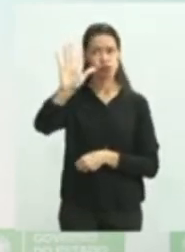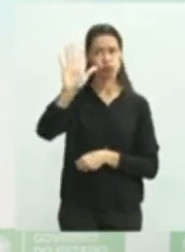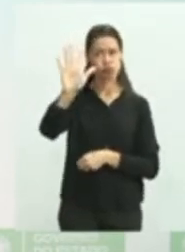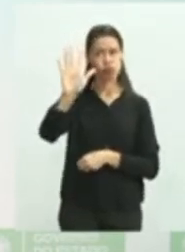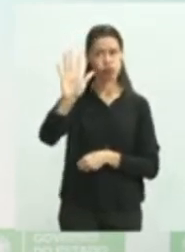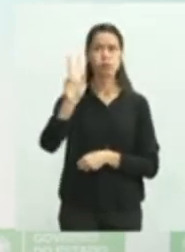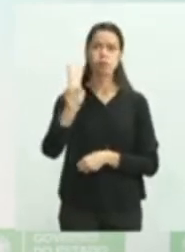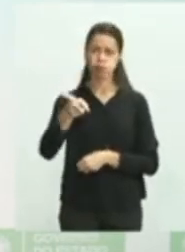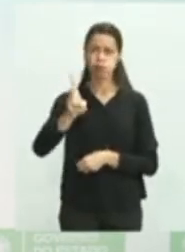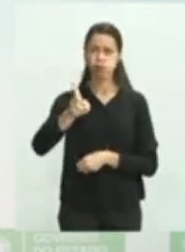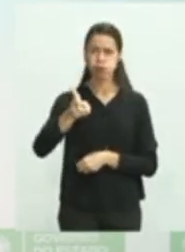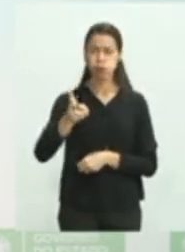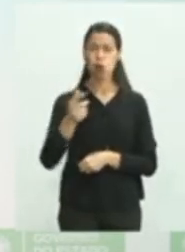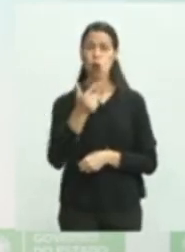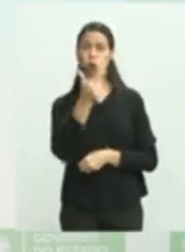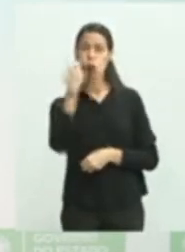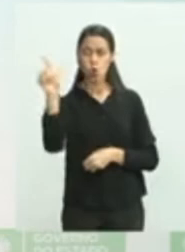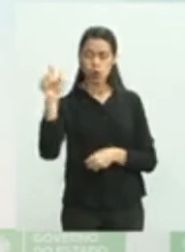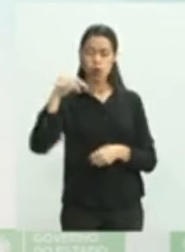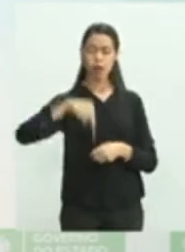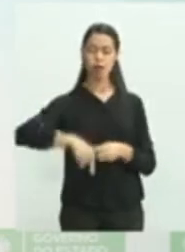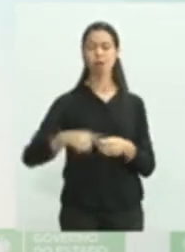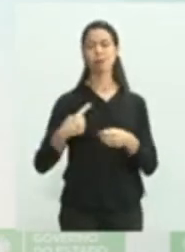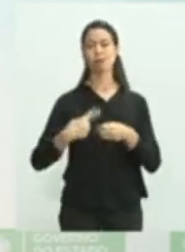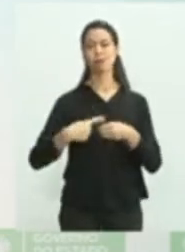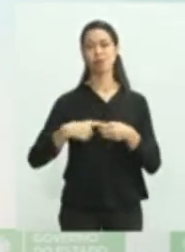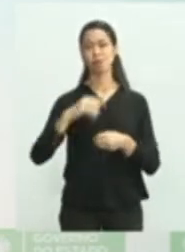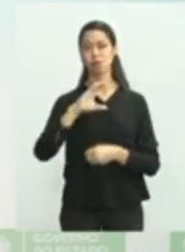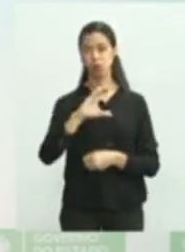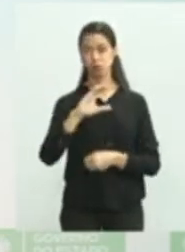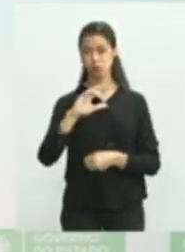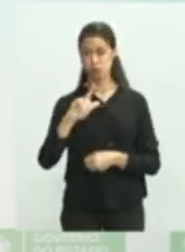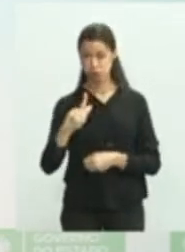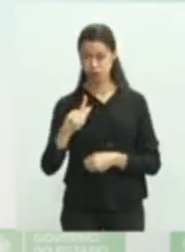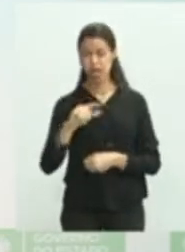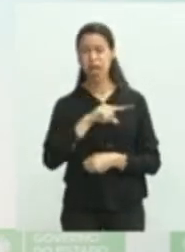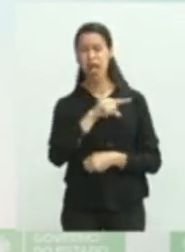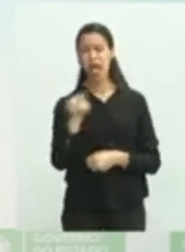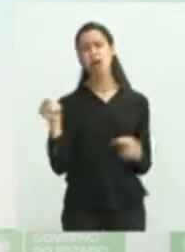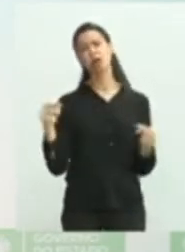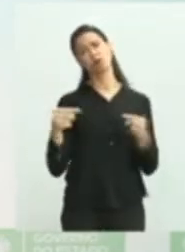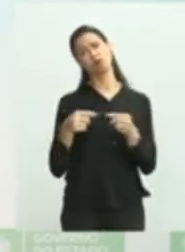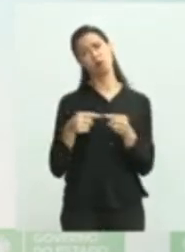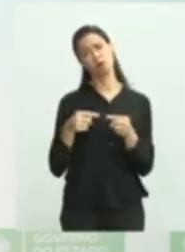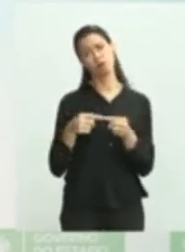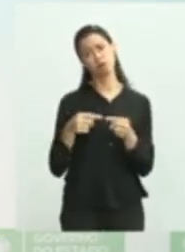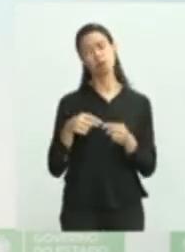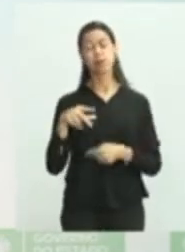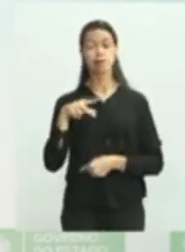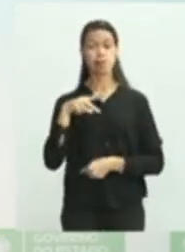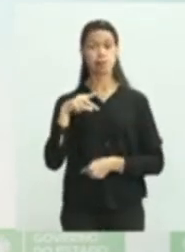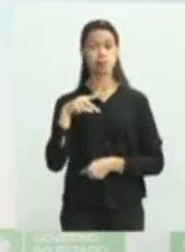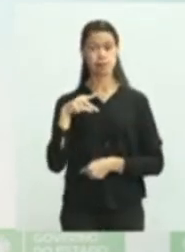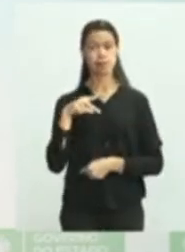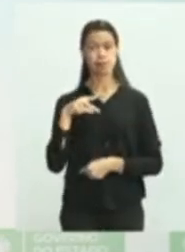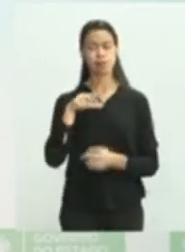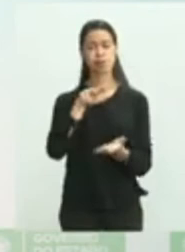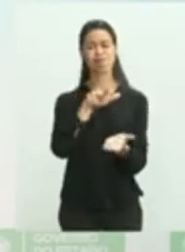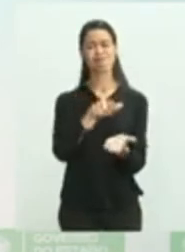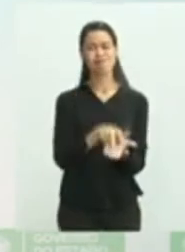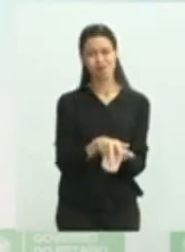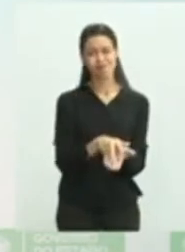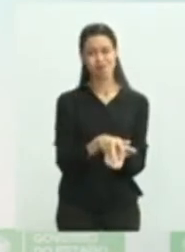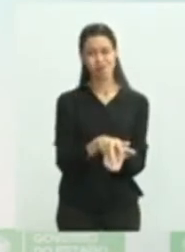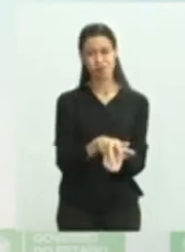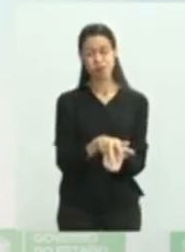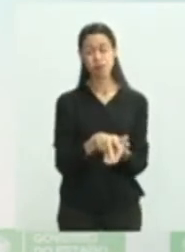estão internados em unidades hospitalares particulares ou conveniadas e